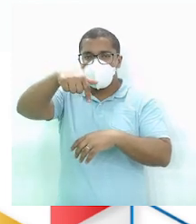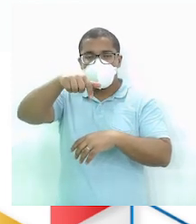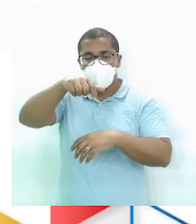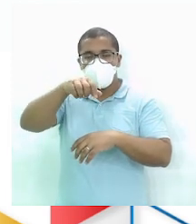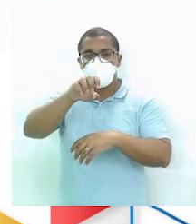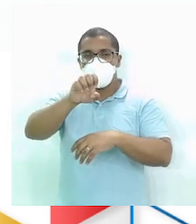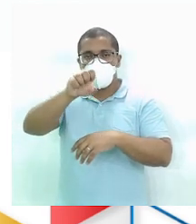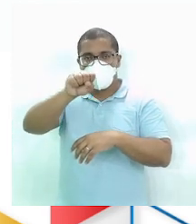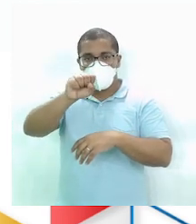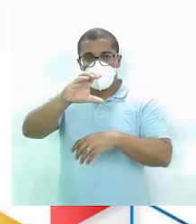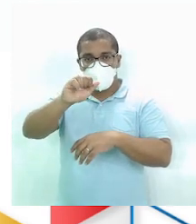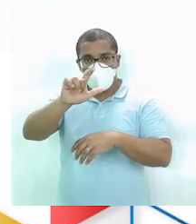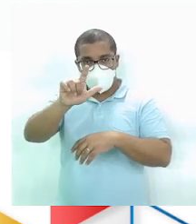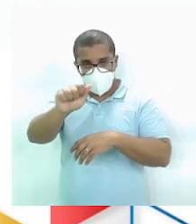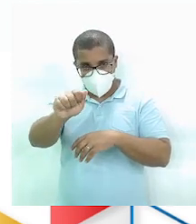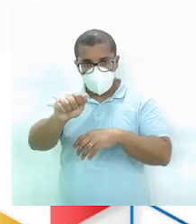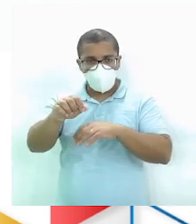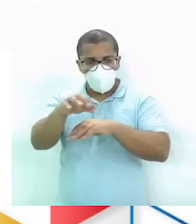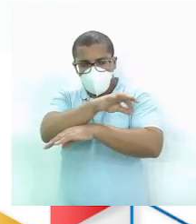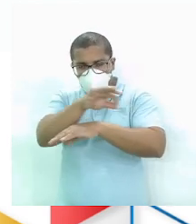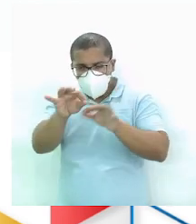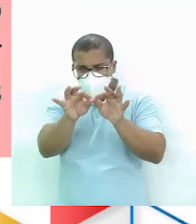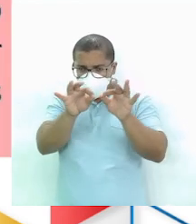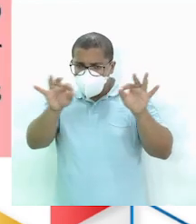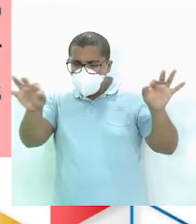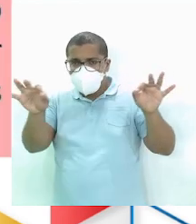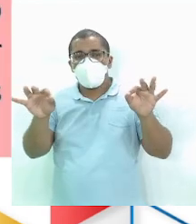razão Numa proporção Então dê um exemplo aí